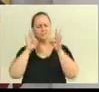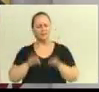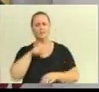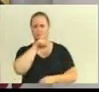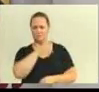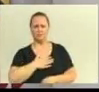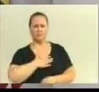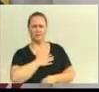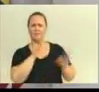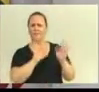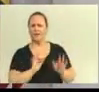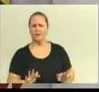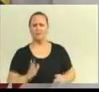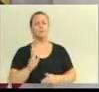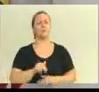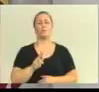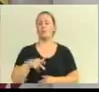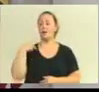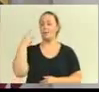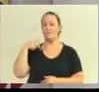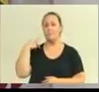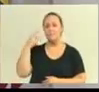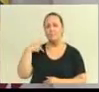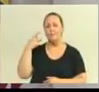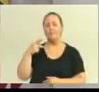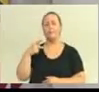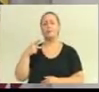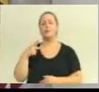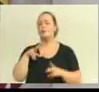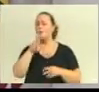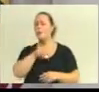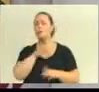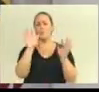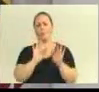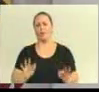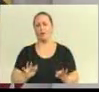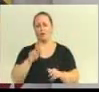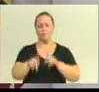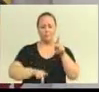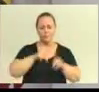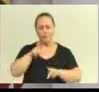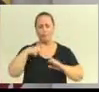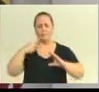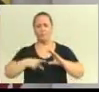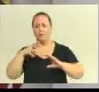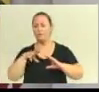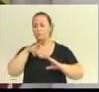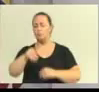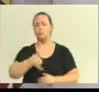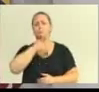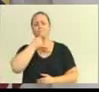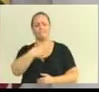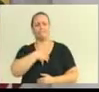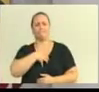ele, nem os vereadores, nem a população. Todos nós estamos e queremos e desejamos uma condição melhor de transporte. A população